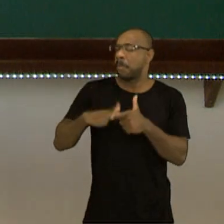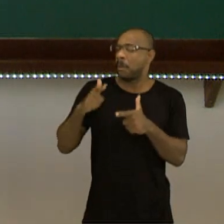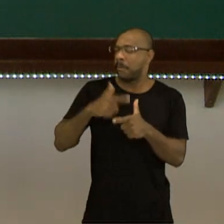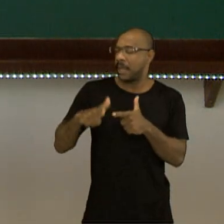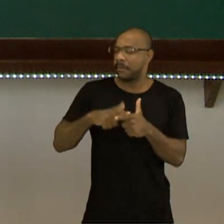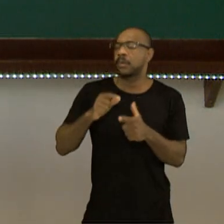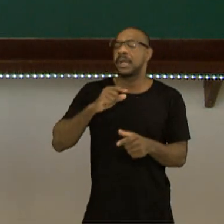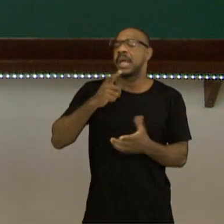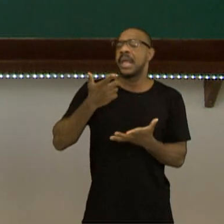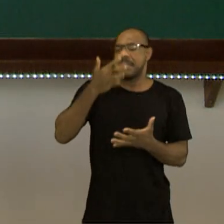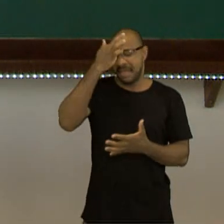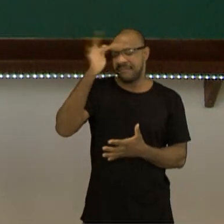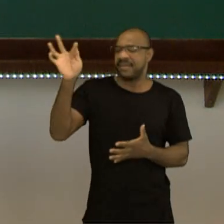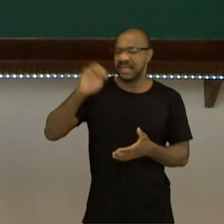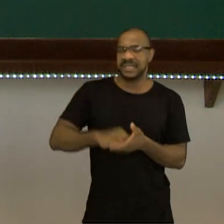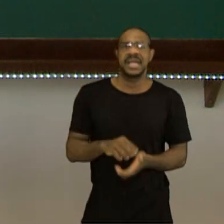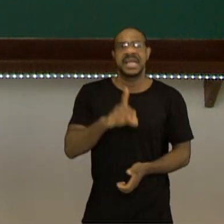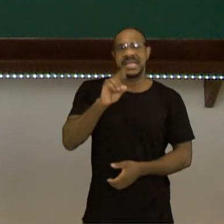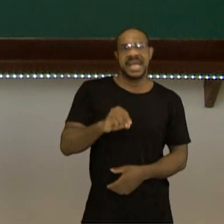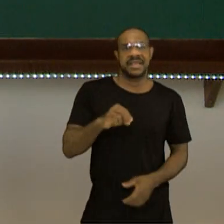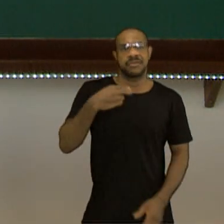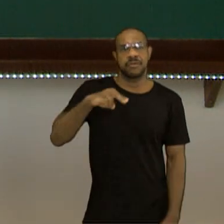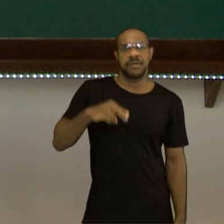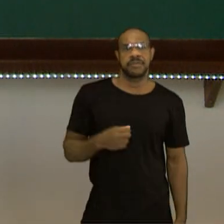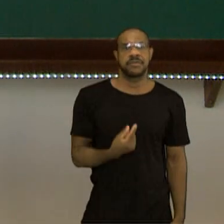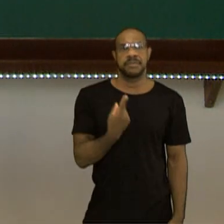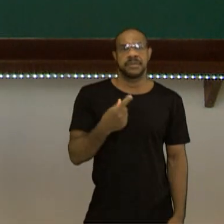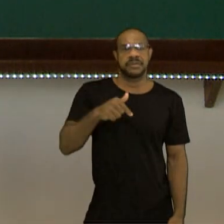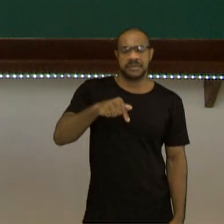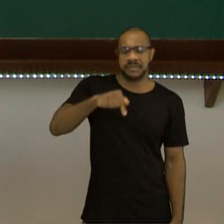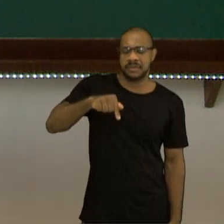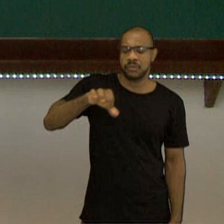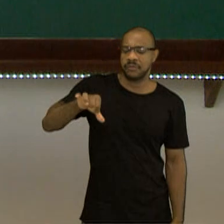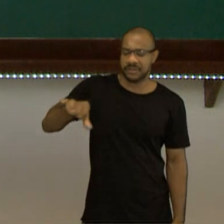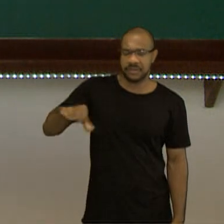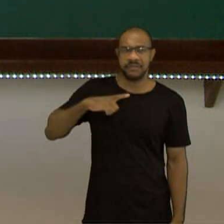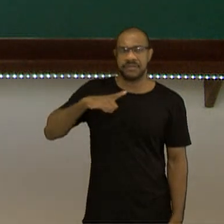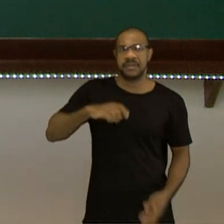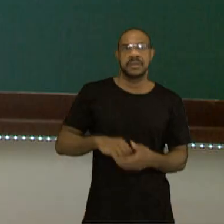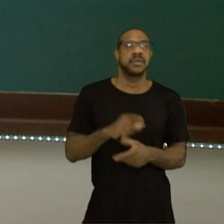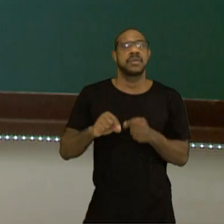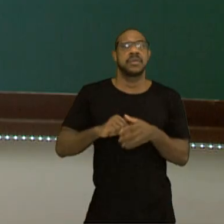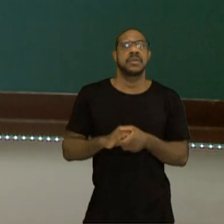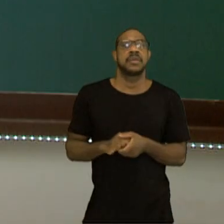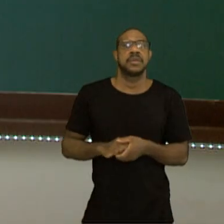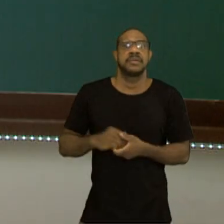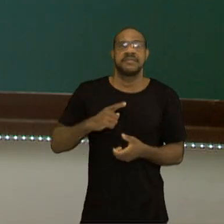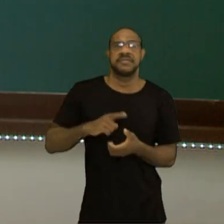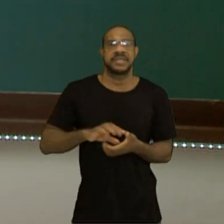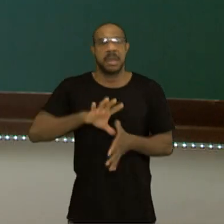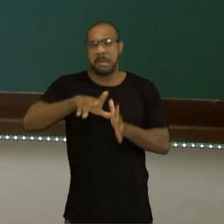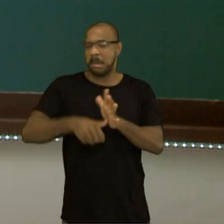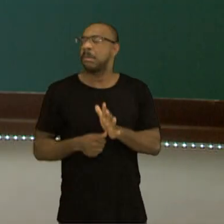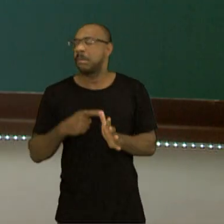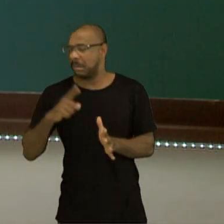grande crise na França e, em 10 de novembro de 1799, através do chamado golpe do 18